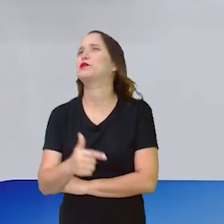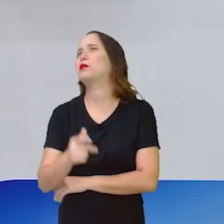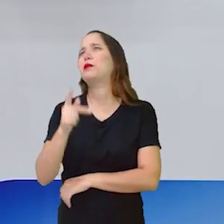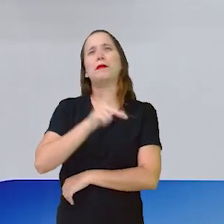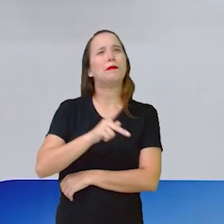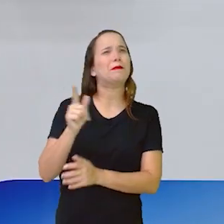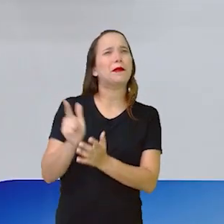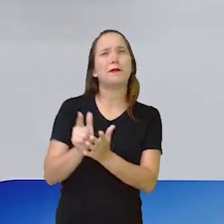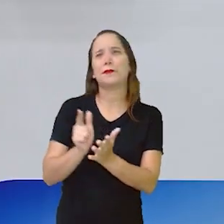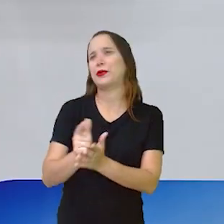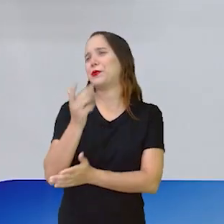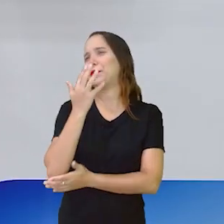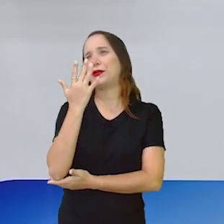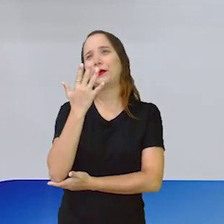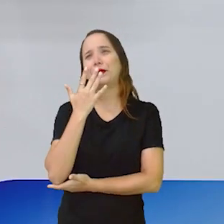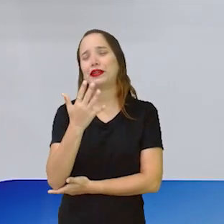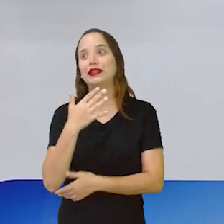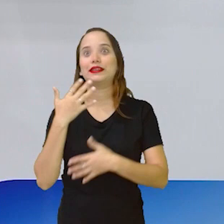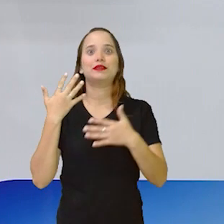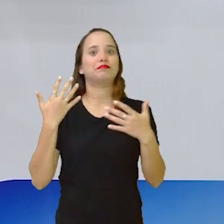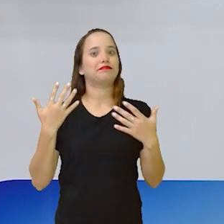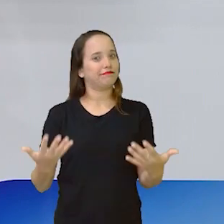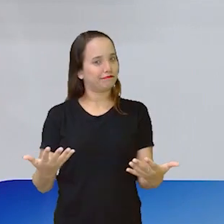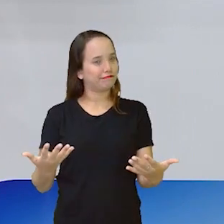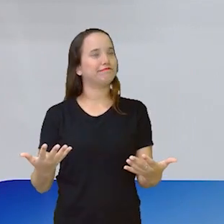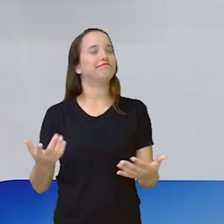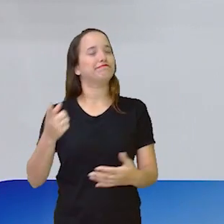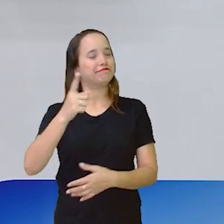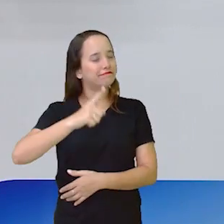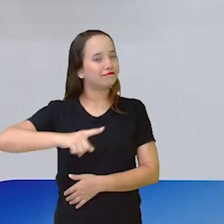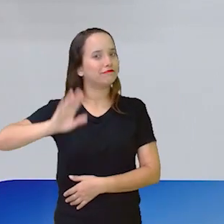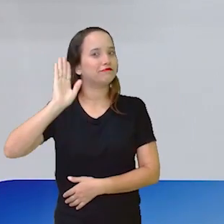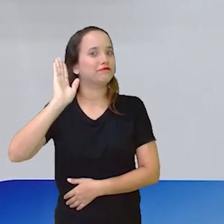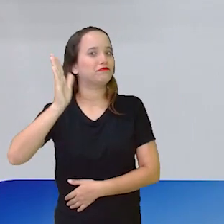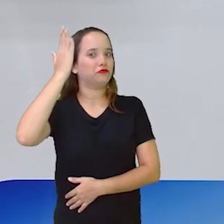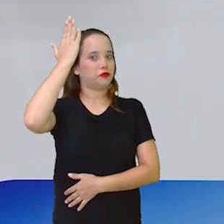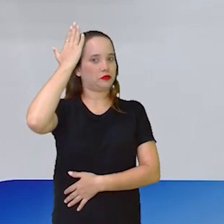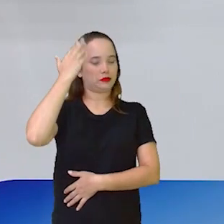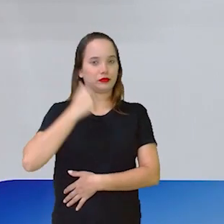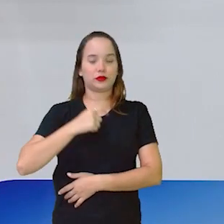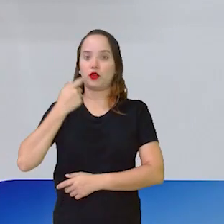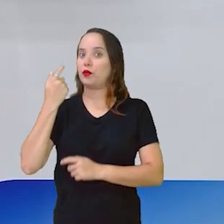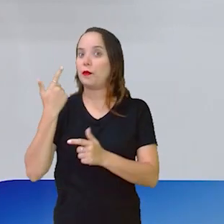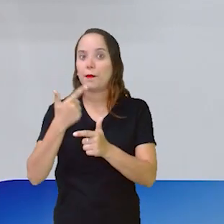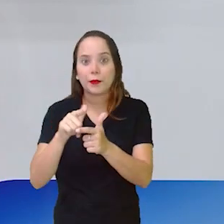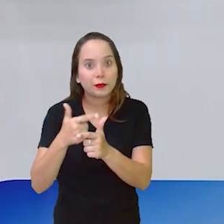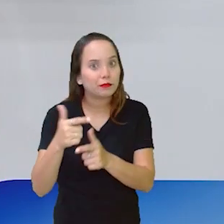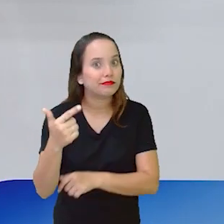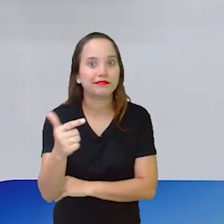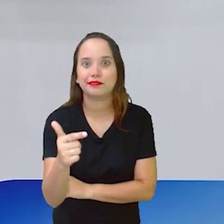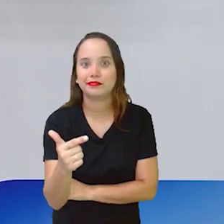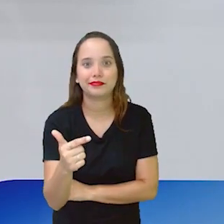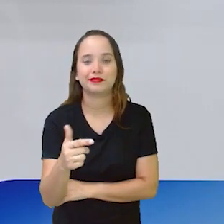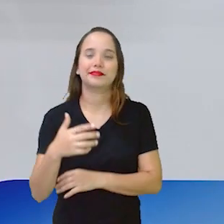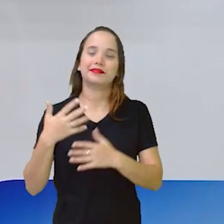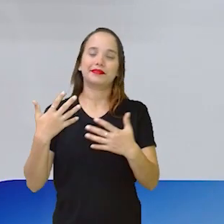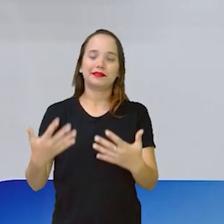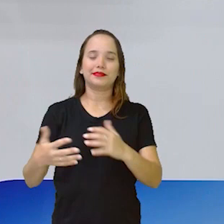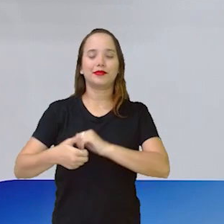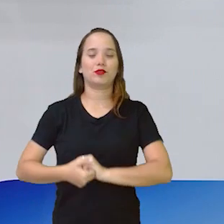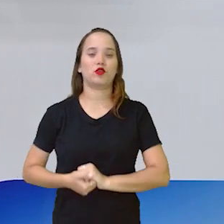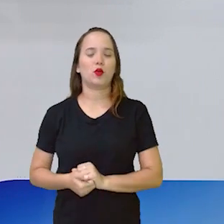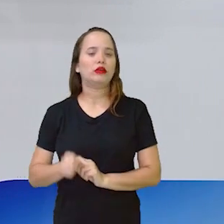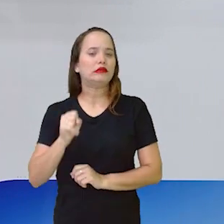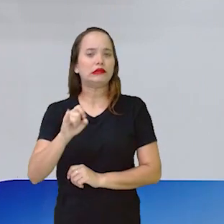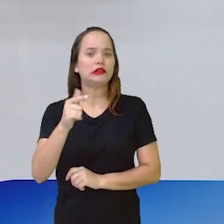colorido. Ah, vocês já sabem, né? Não tem problema. Quem não tem um papel colorido,